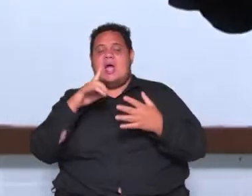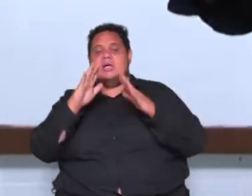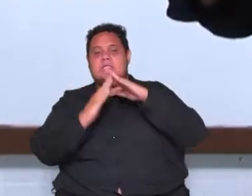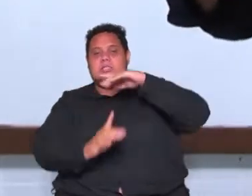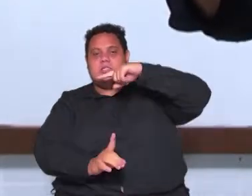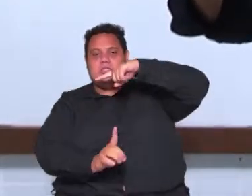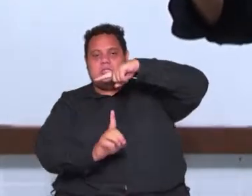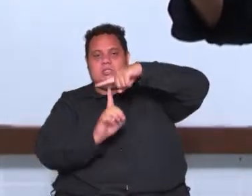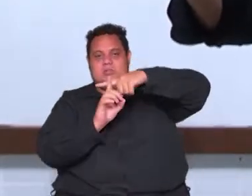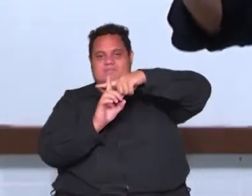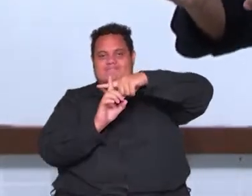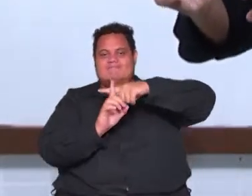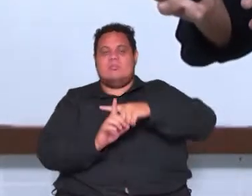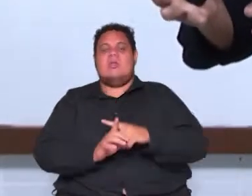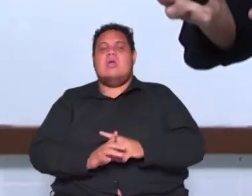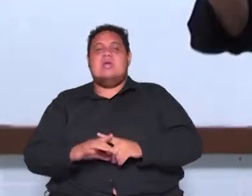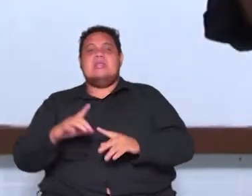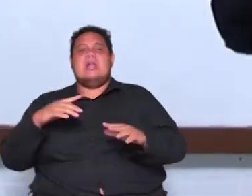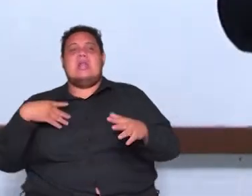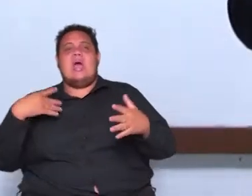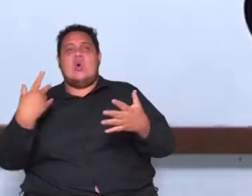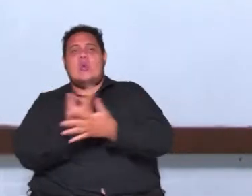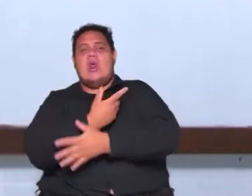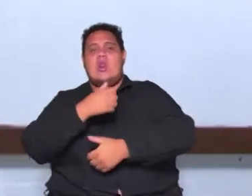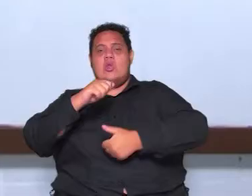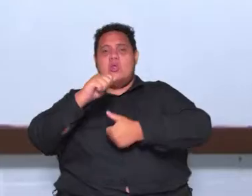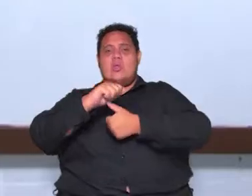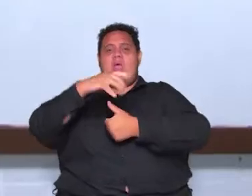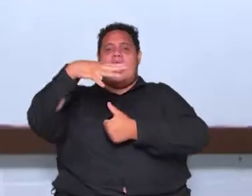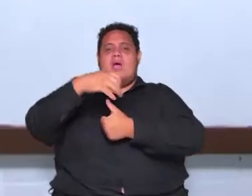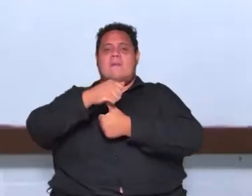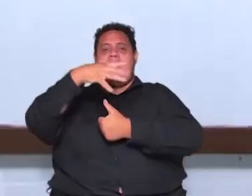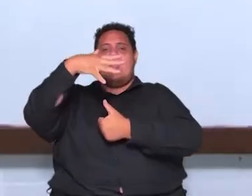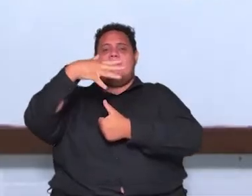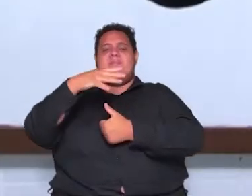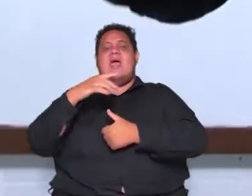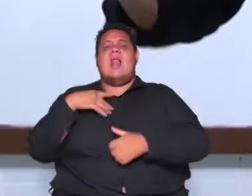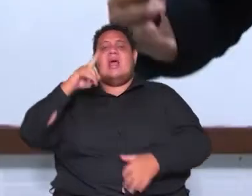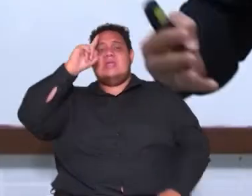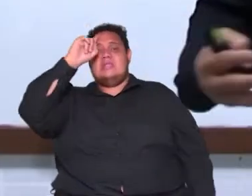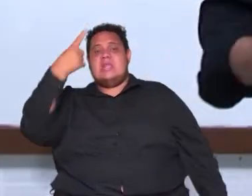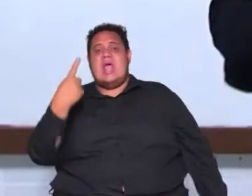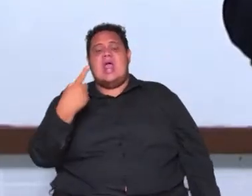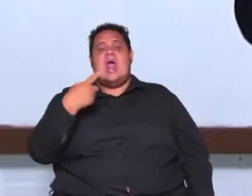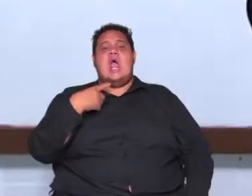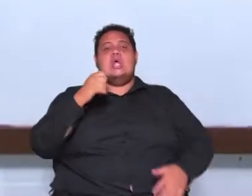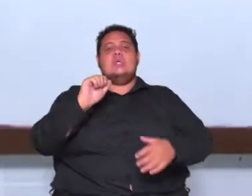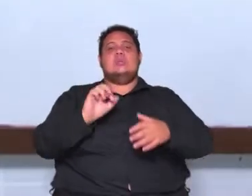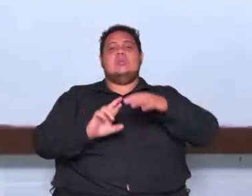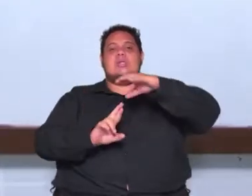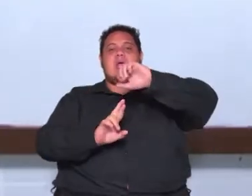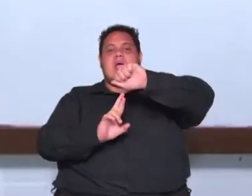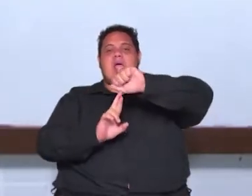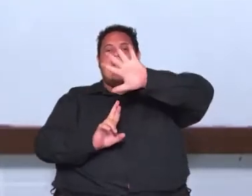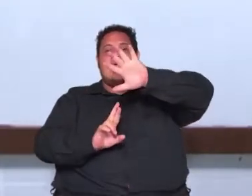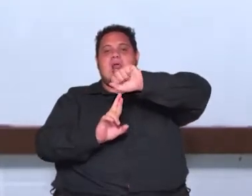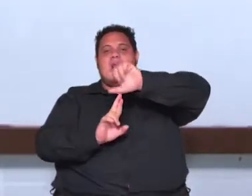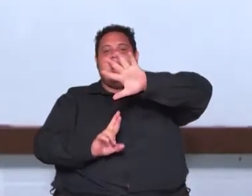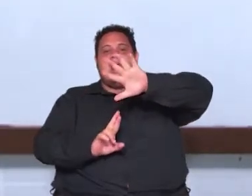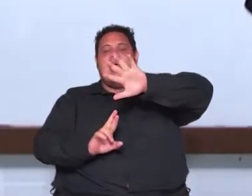tem o surgimento do absolutismo aquela ideia, né? Do direito divino dos reis a